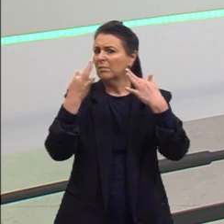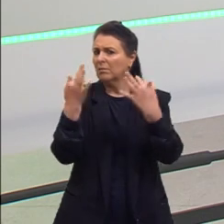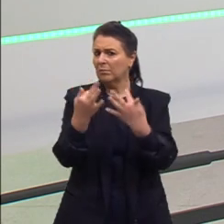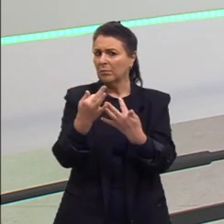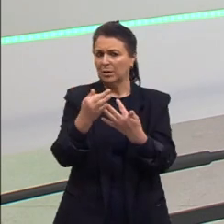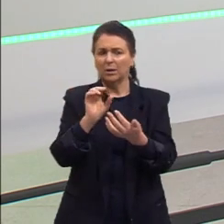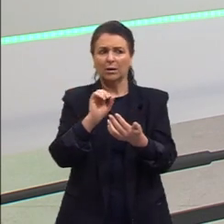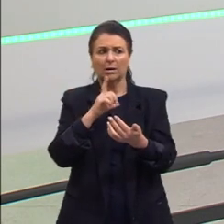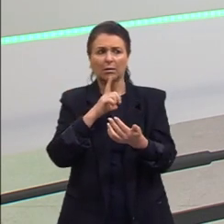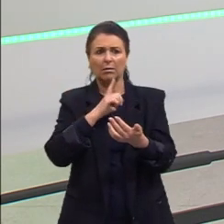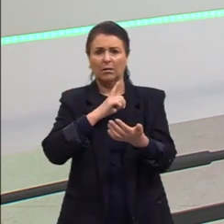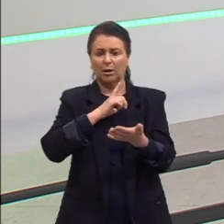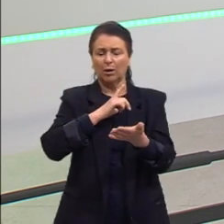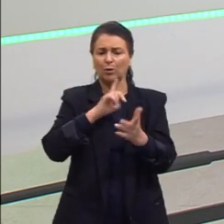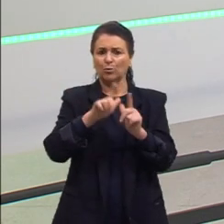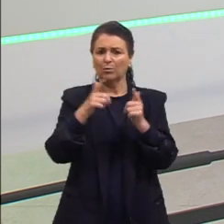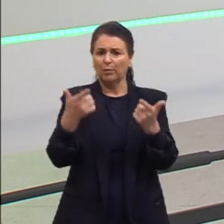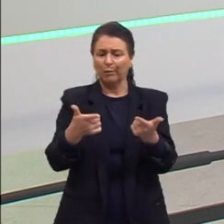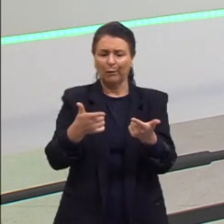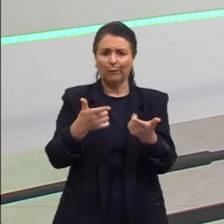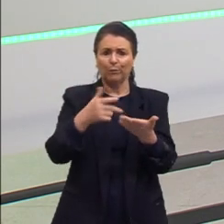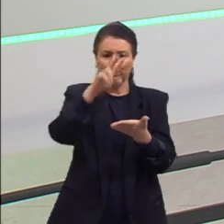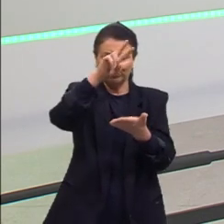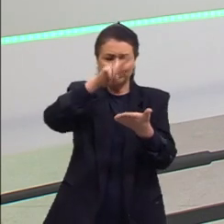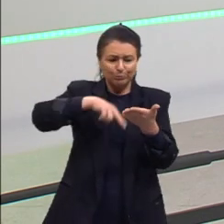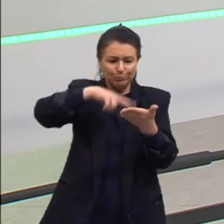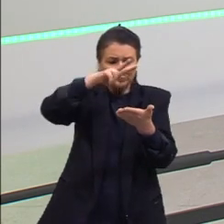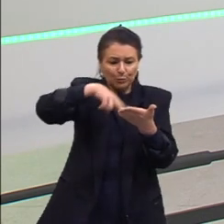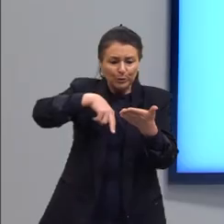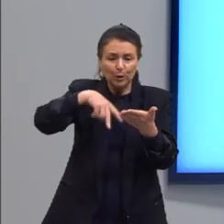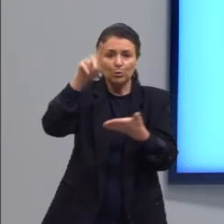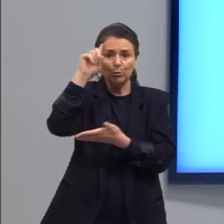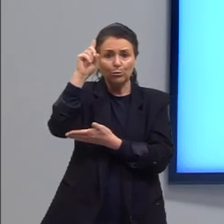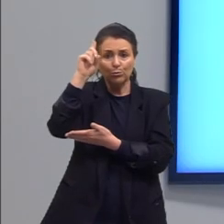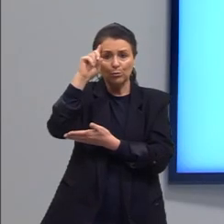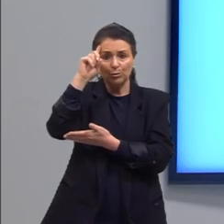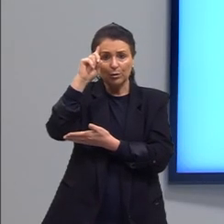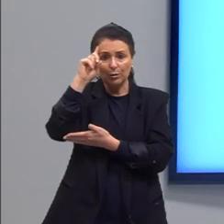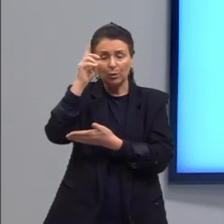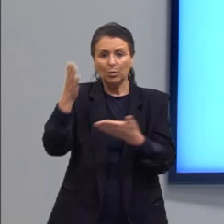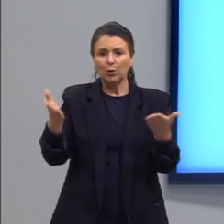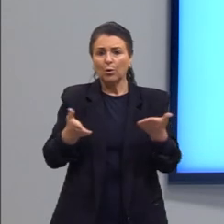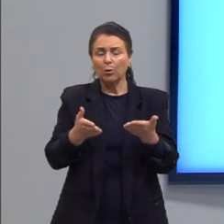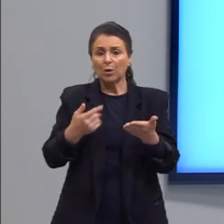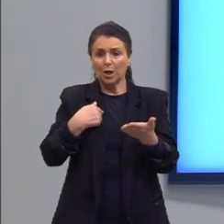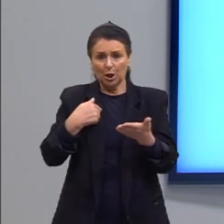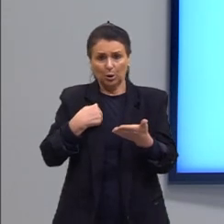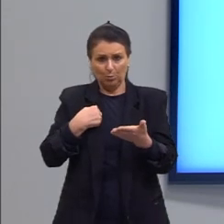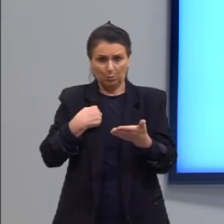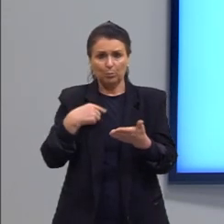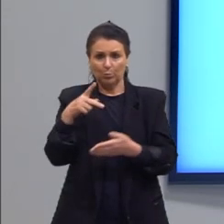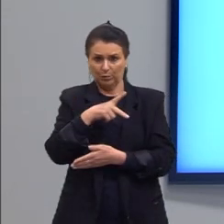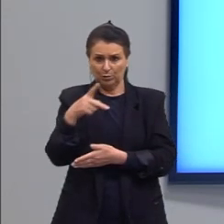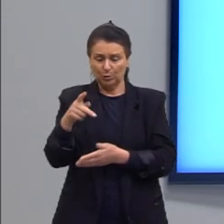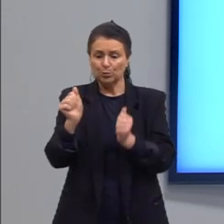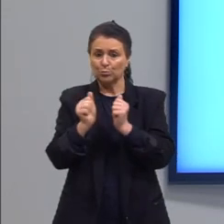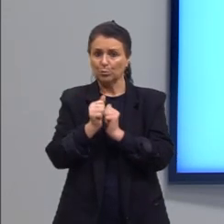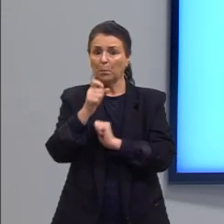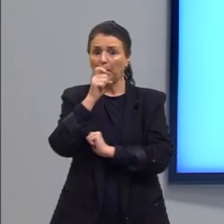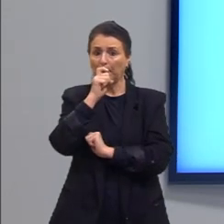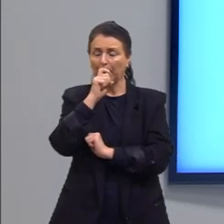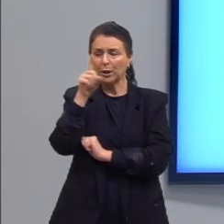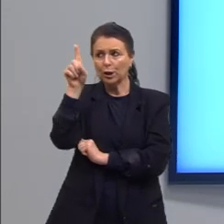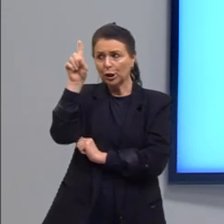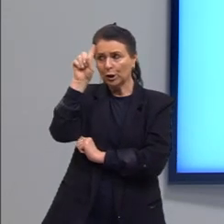impresso, né? Com as facilidades que a gente tem no nosso dia a dia hoje, mas eu fui criada, por exemplo, com meu pai, todos